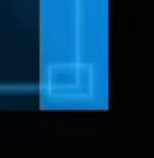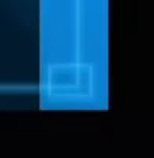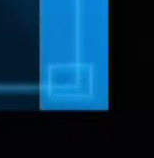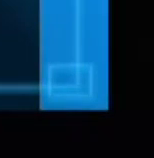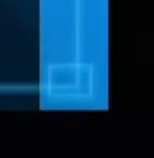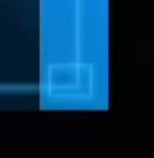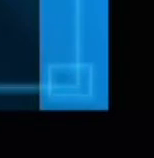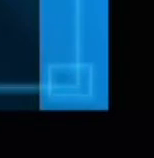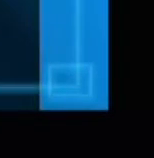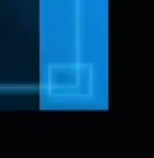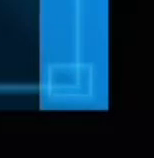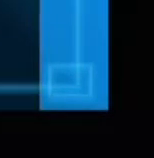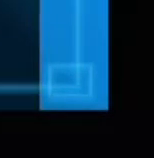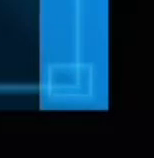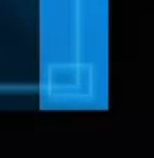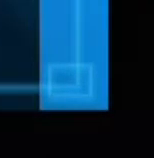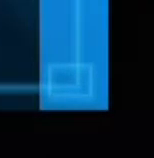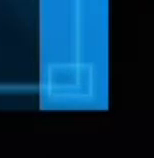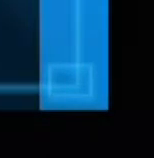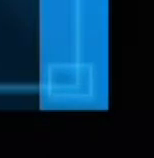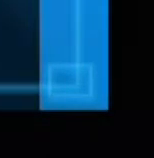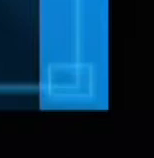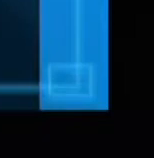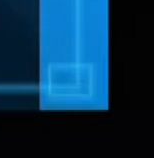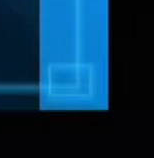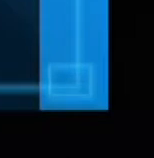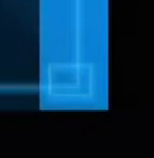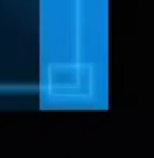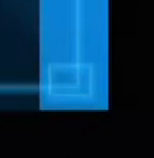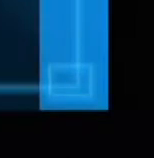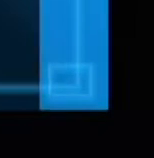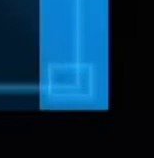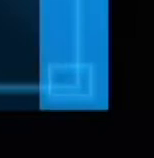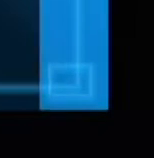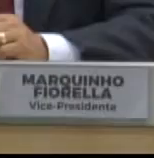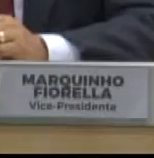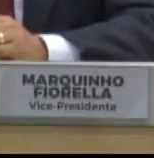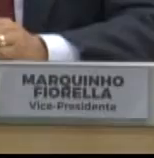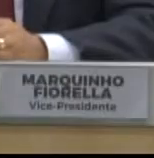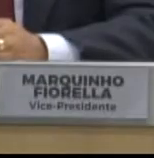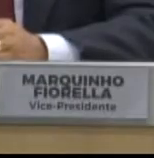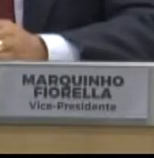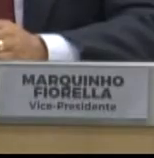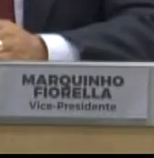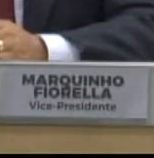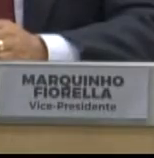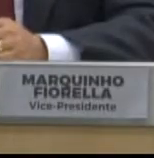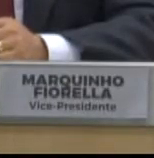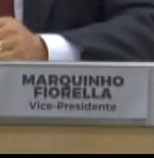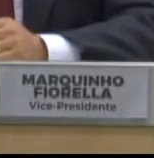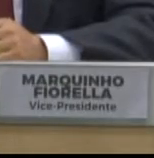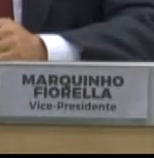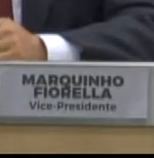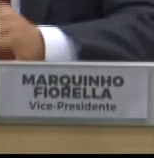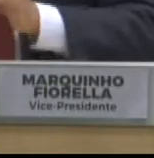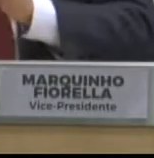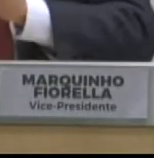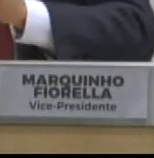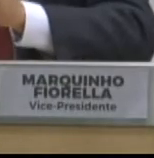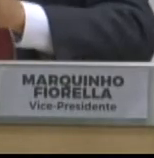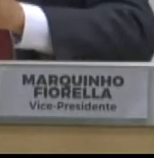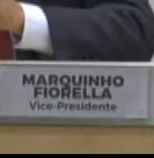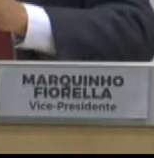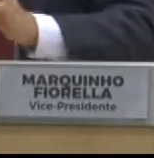Peço aos vereadores que ainda não colocaram presença no painel, que o coloquem por favor.